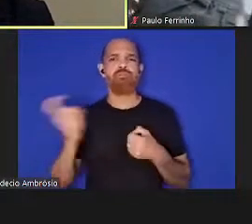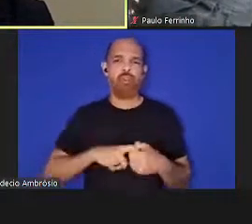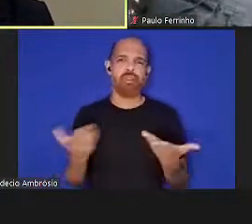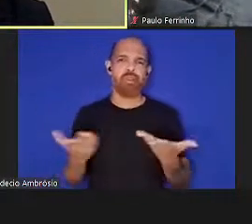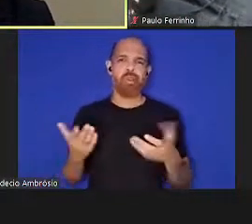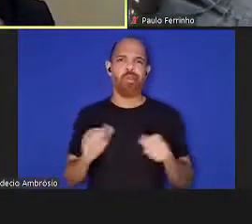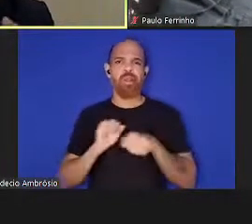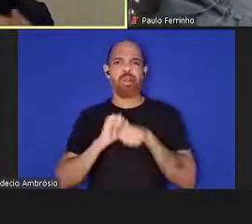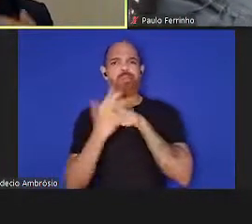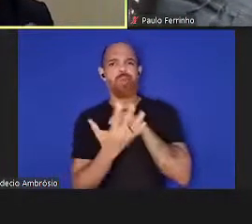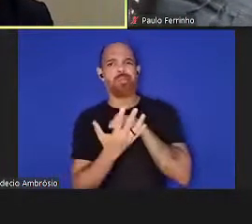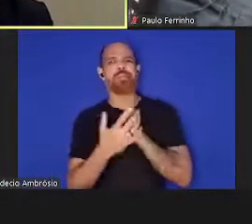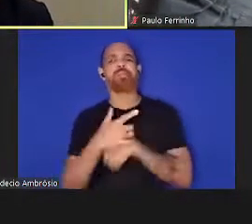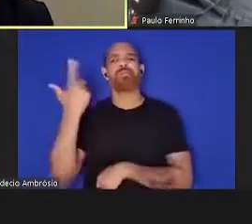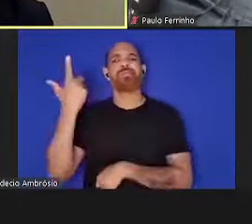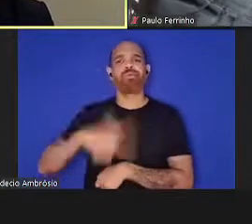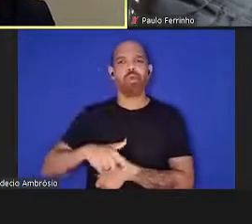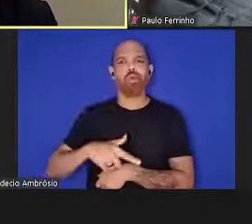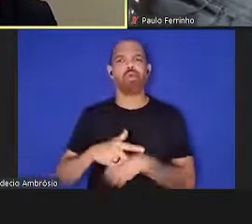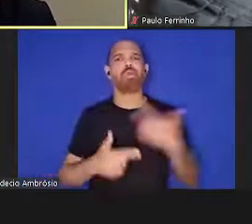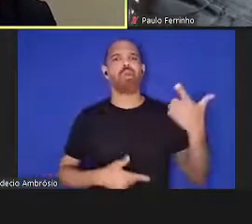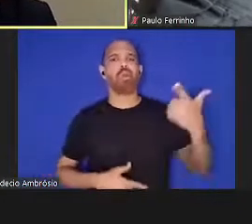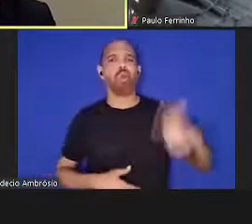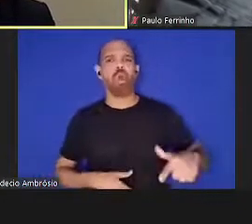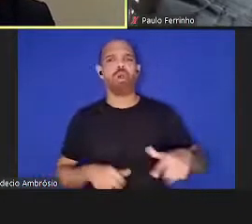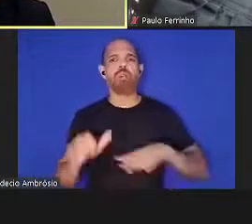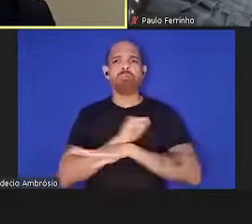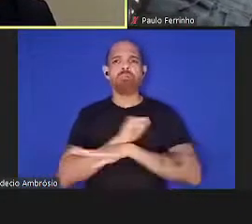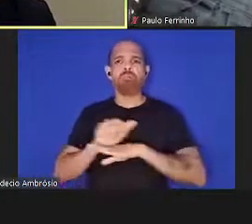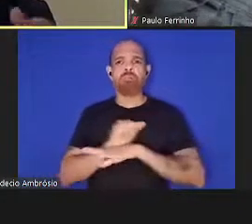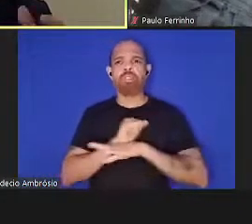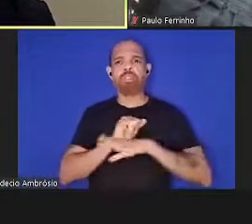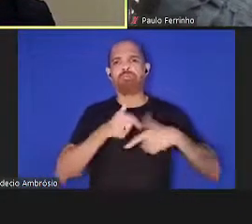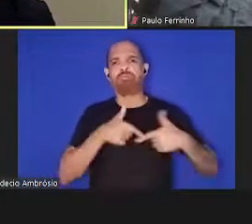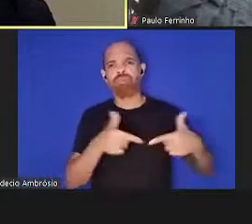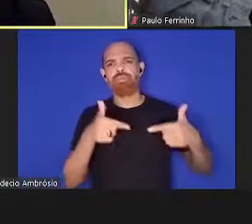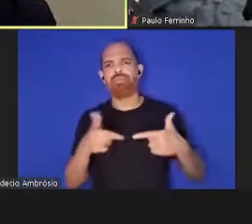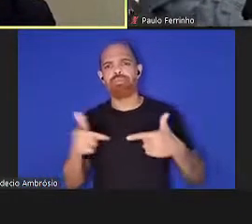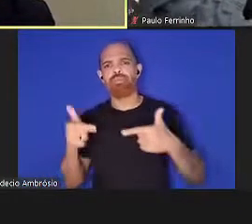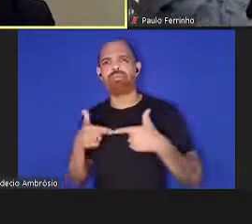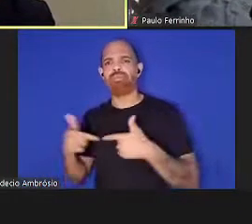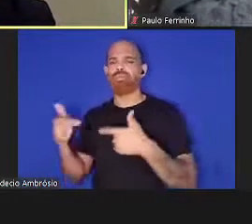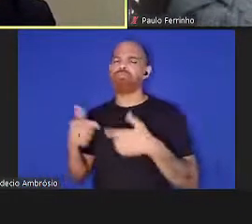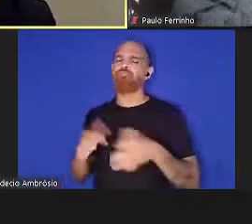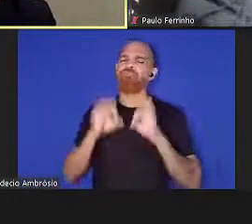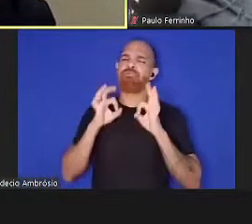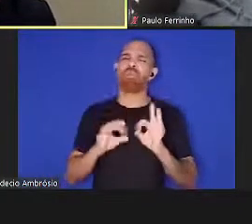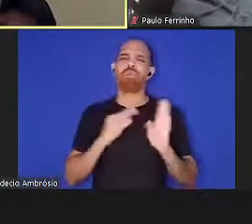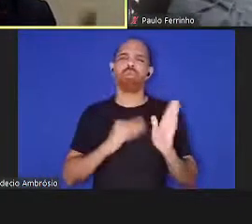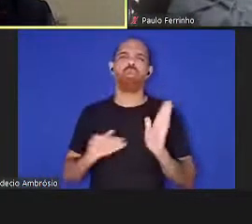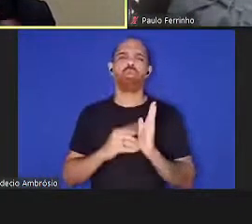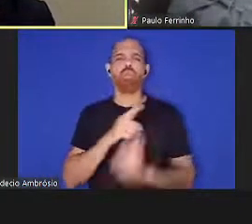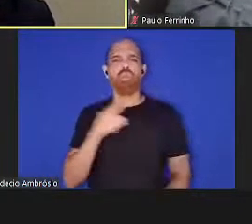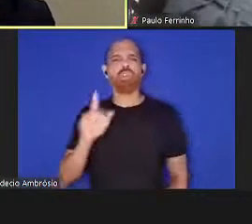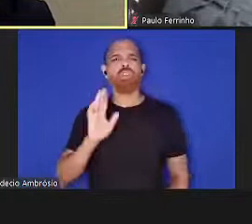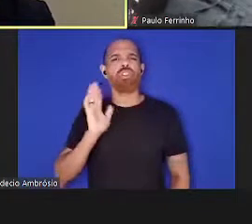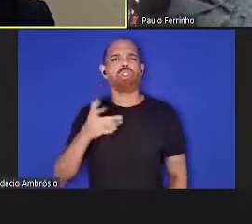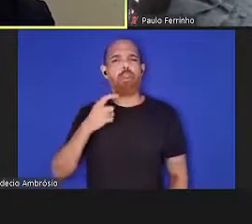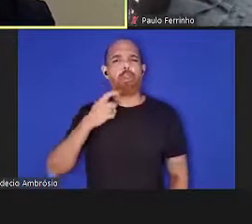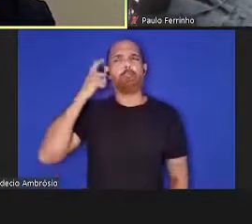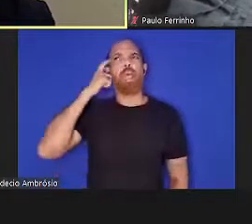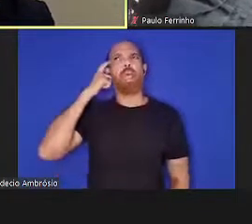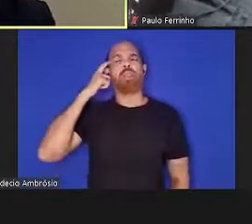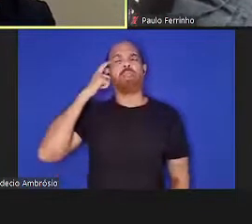tem dado, as diferentes estratégias têm sido aplicadas. Com certeza todos já pensaram, após a primeira